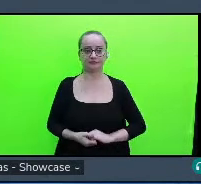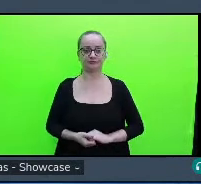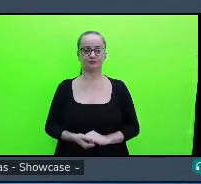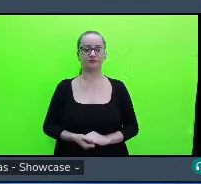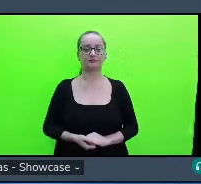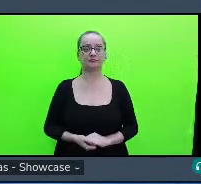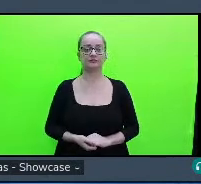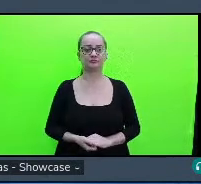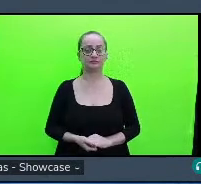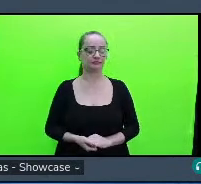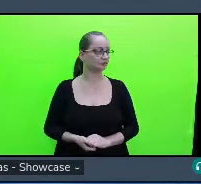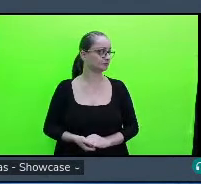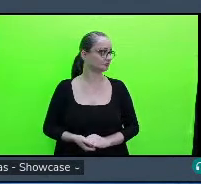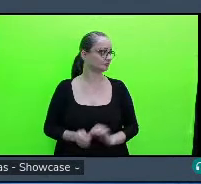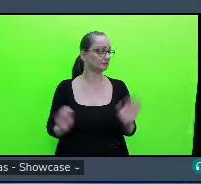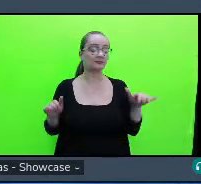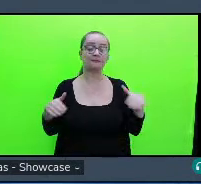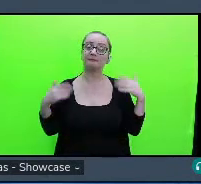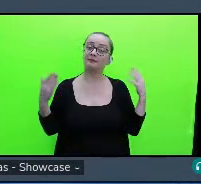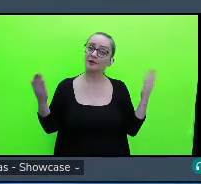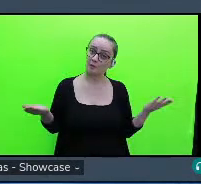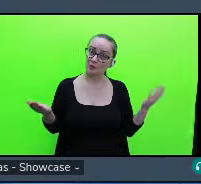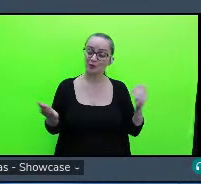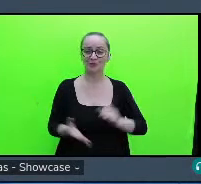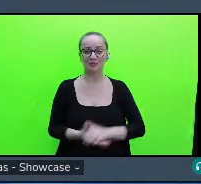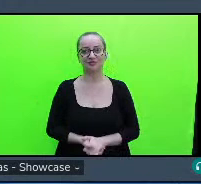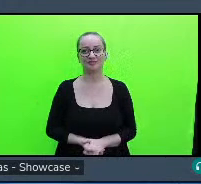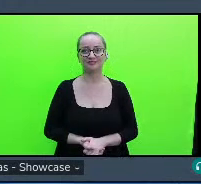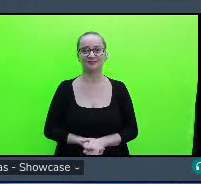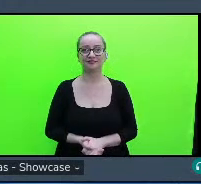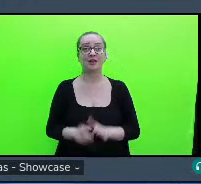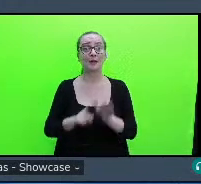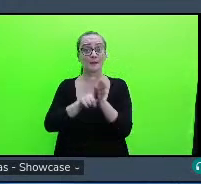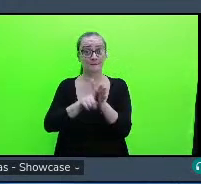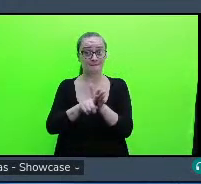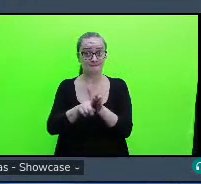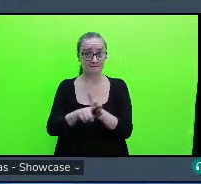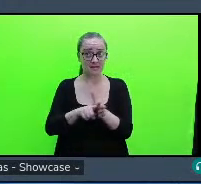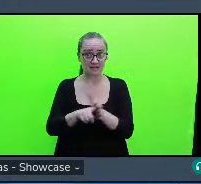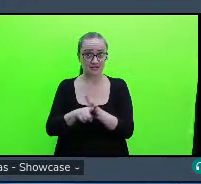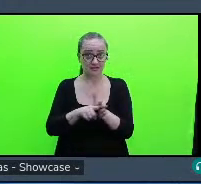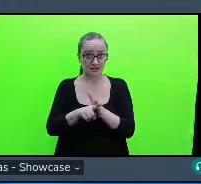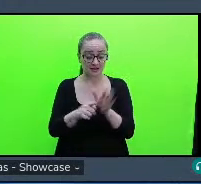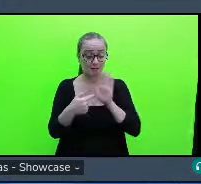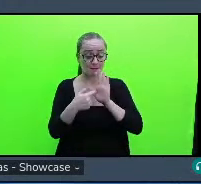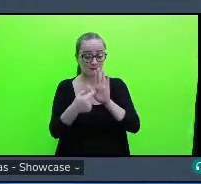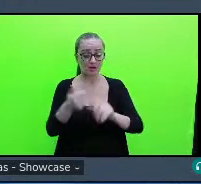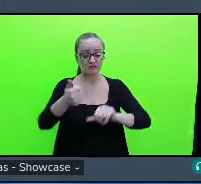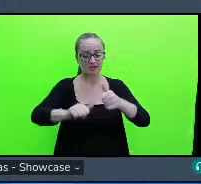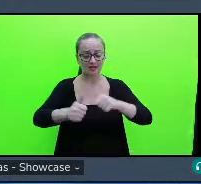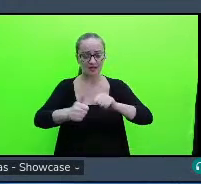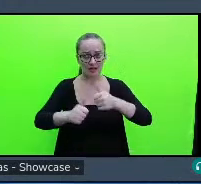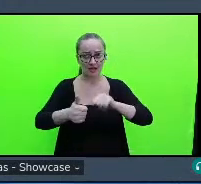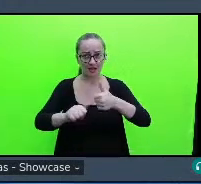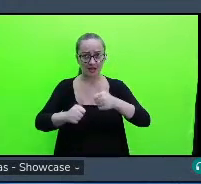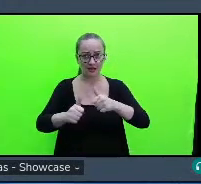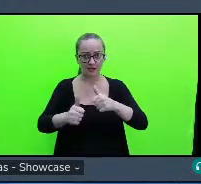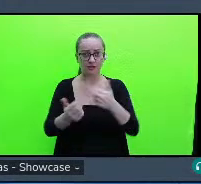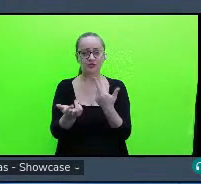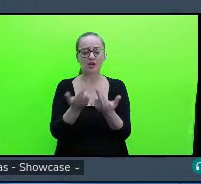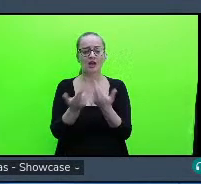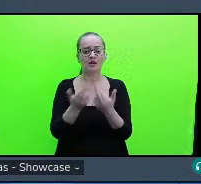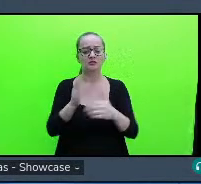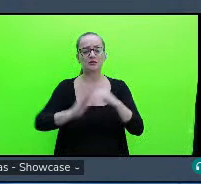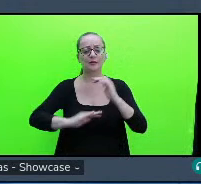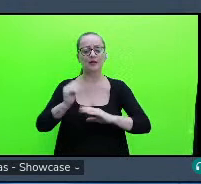Bom, a pesquisa, né, traz uma análise de relações de habilidades